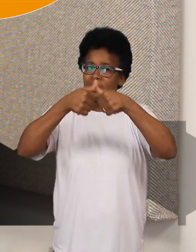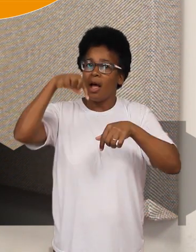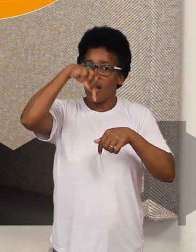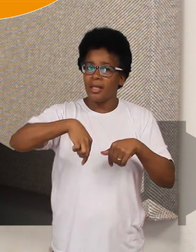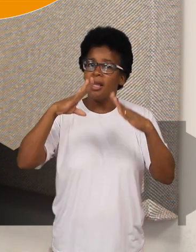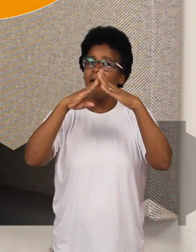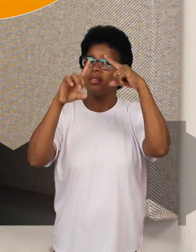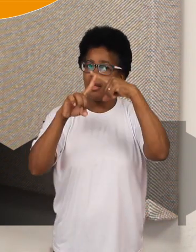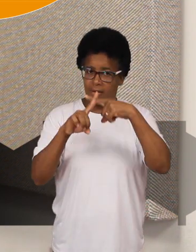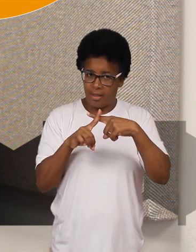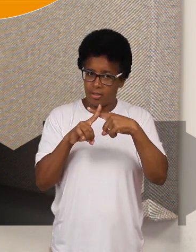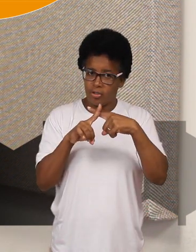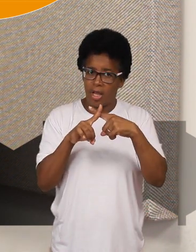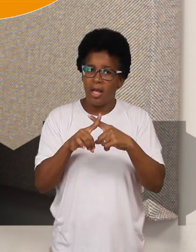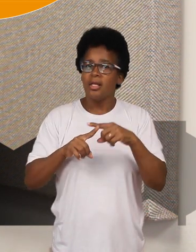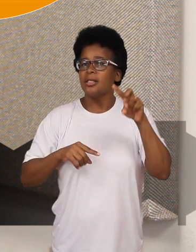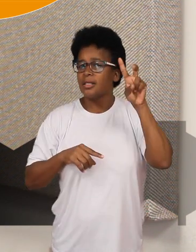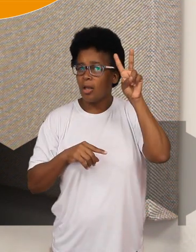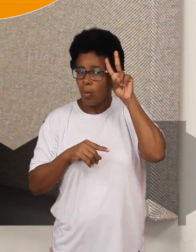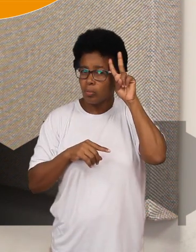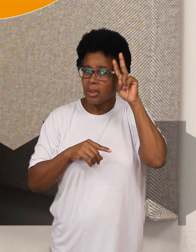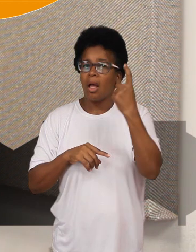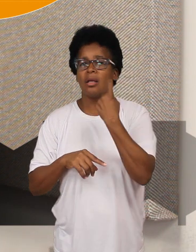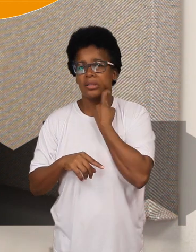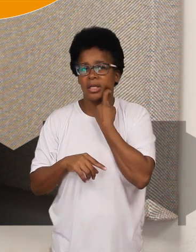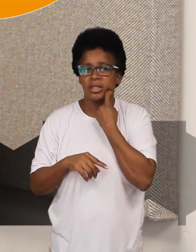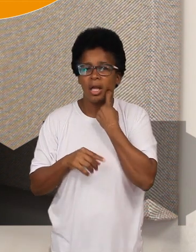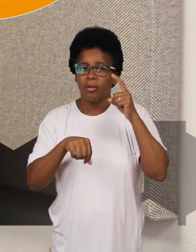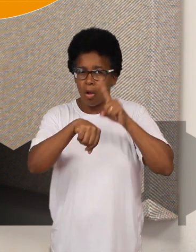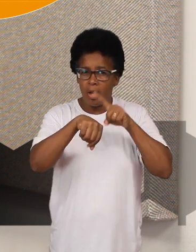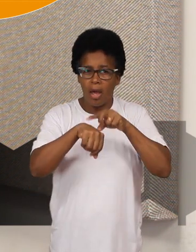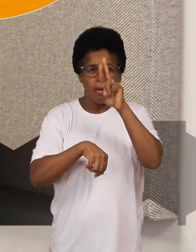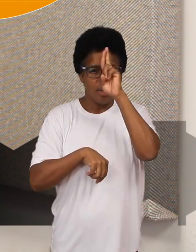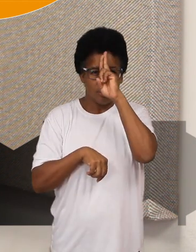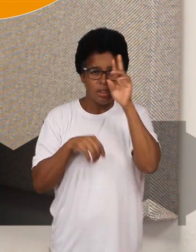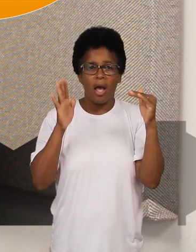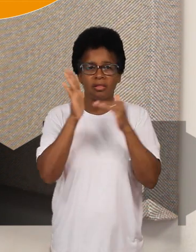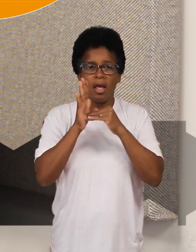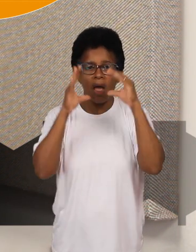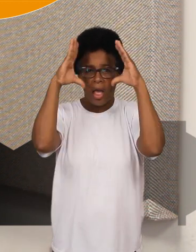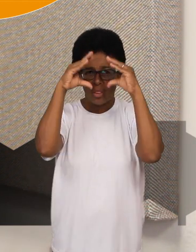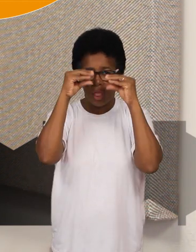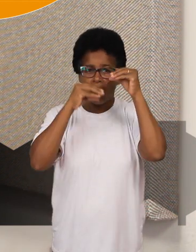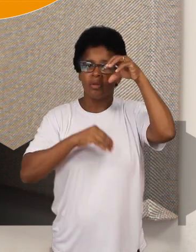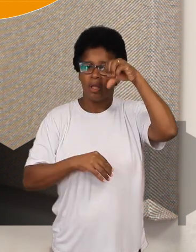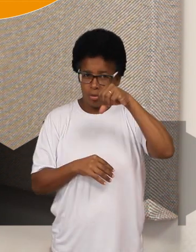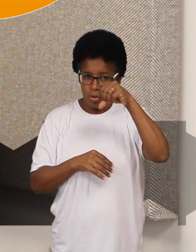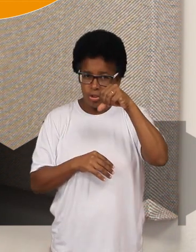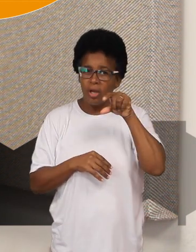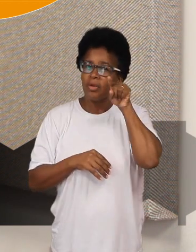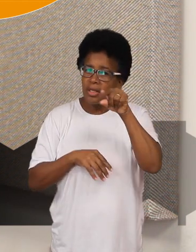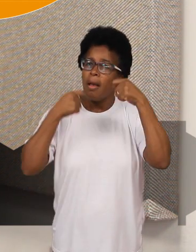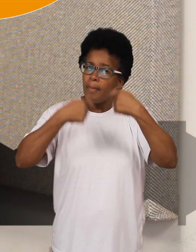obra social, de segunda a sexta, do meio-dia, às nove da noite. Para ser atendido, é preciso agendar pelo site do